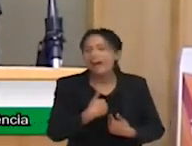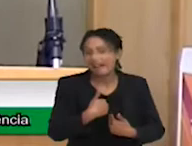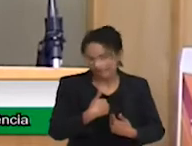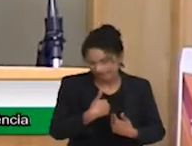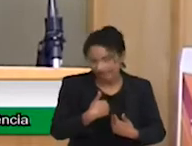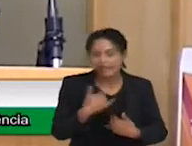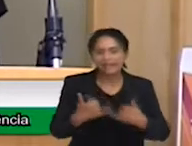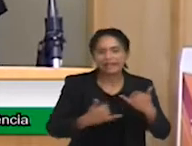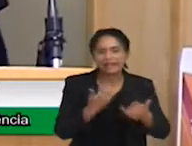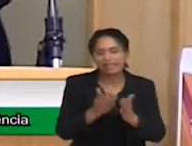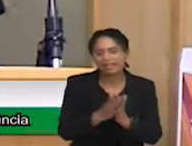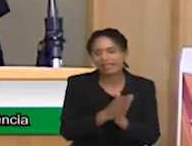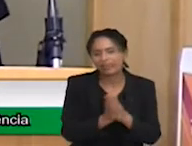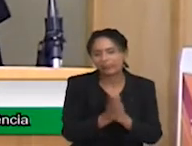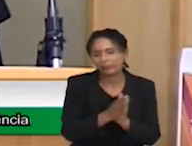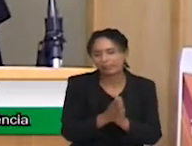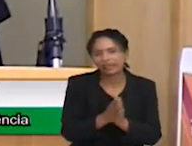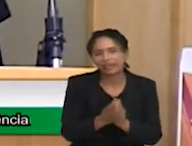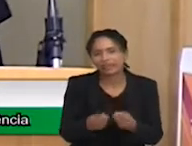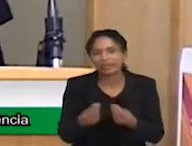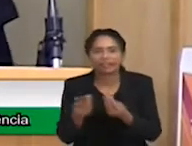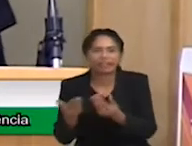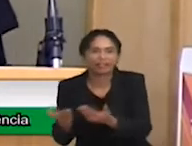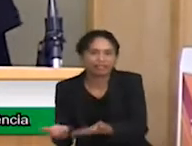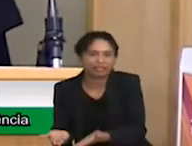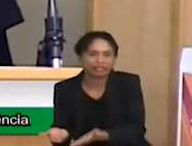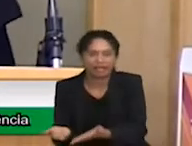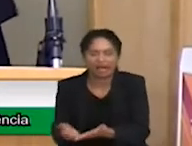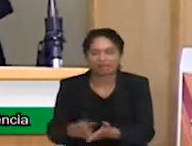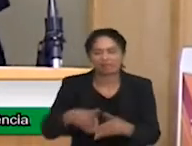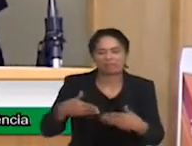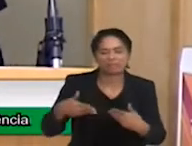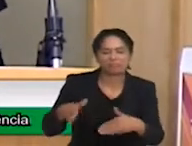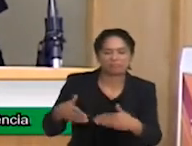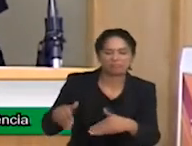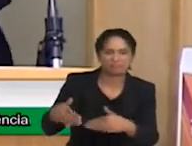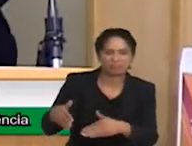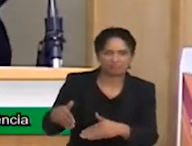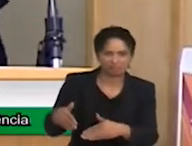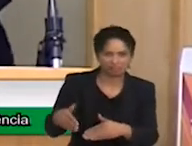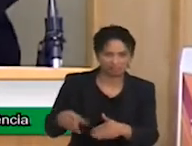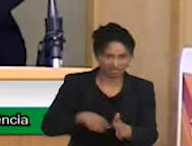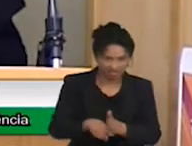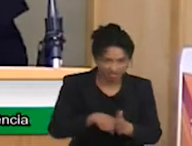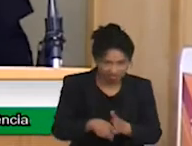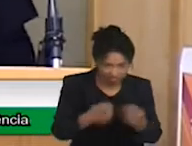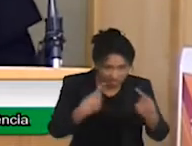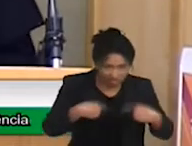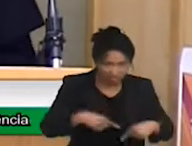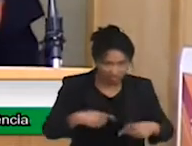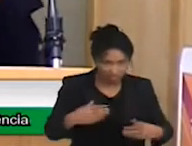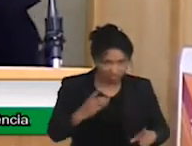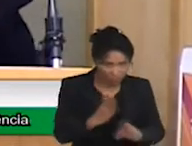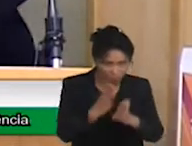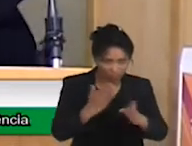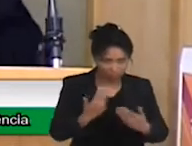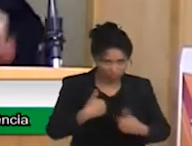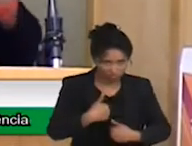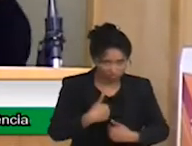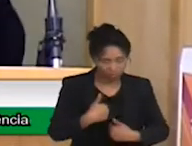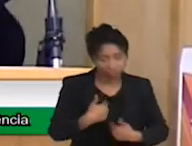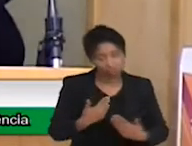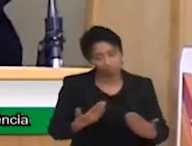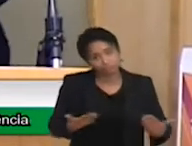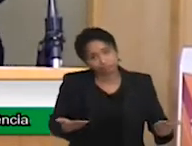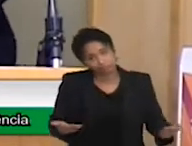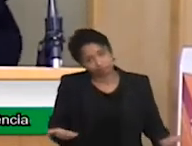lá na sala, isolado. Isso não é diagnóstico. A função do diagnóstico não é essa. A função do diagnóstico é a gente saber que ele é autista, ele tem